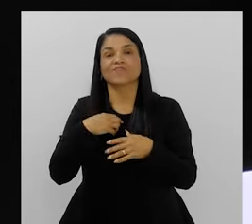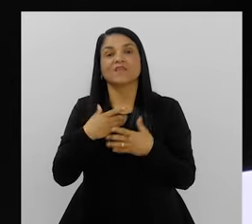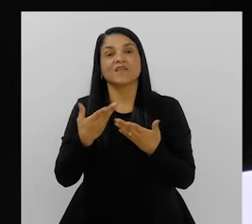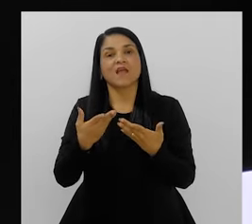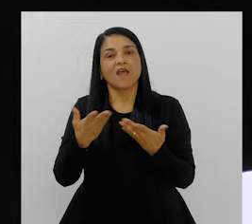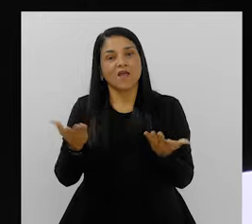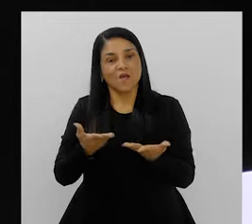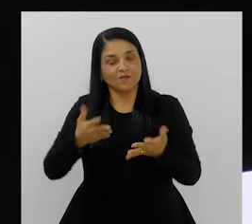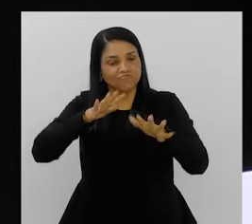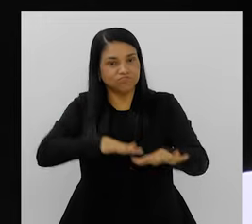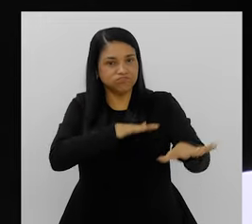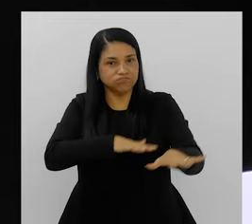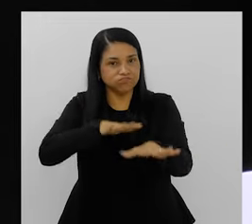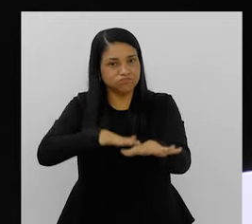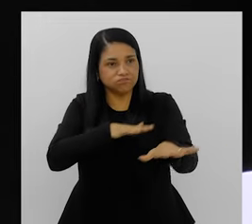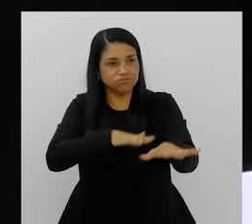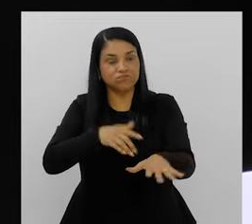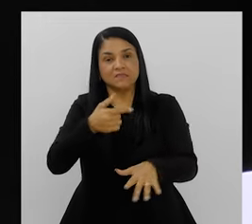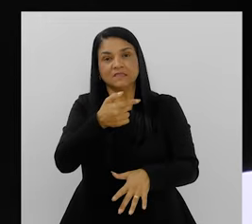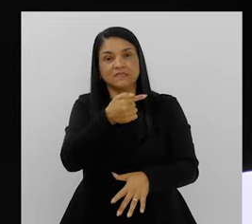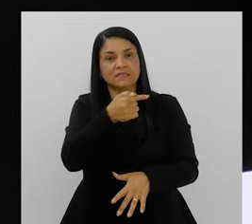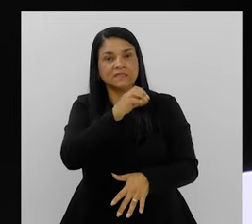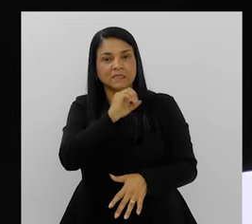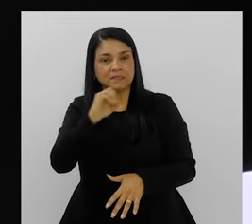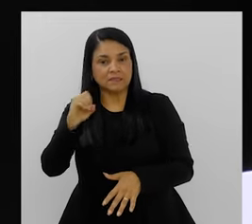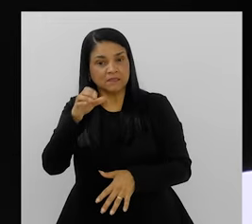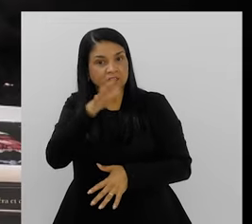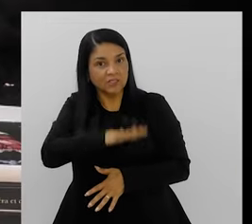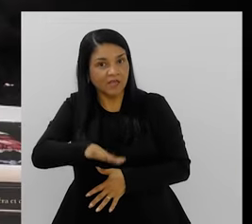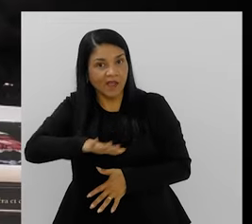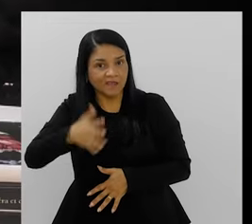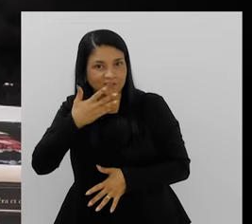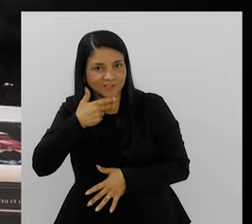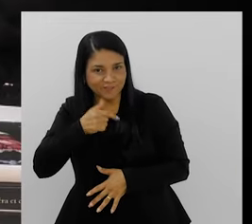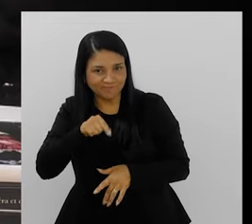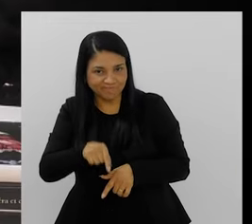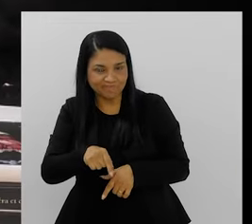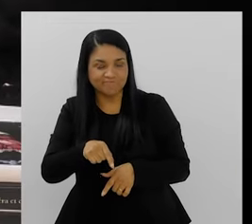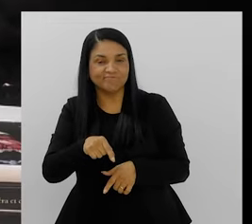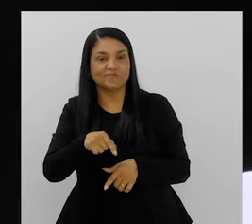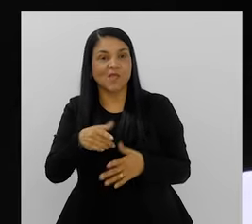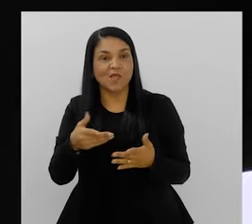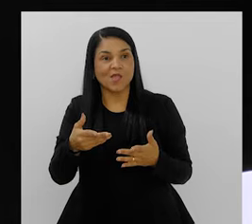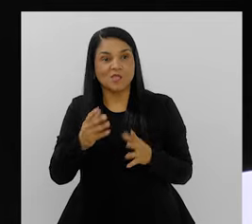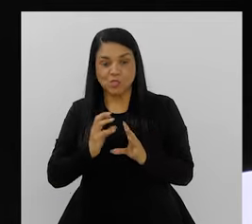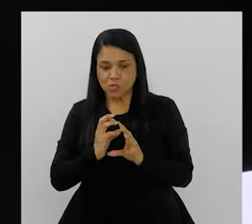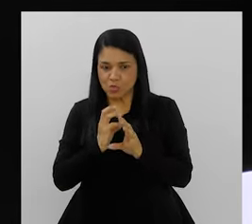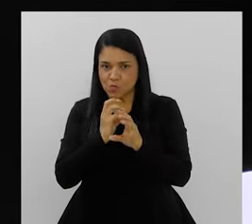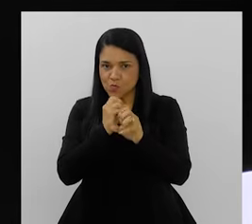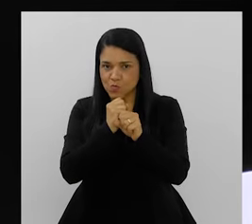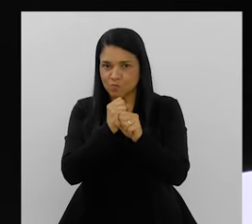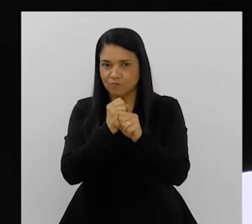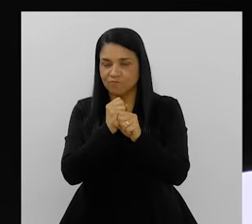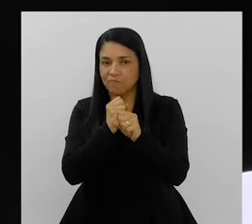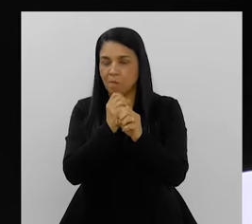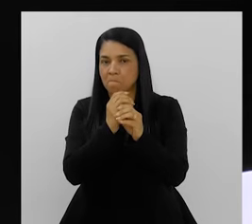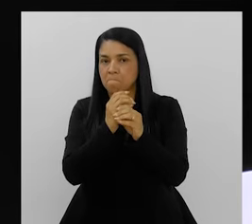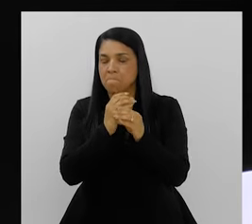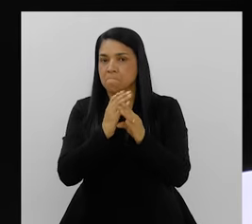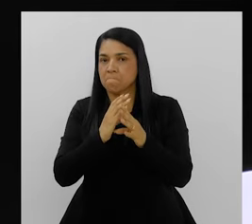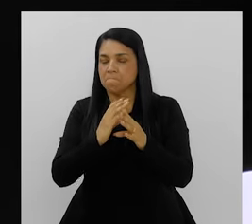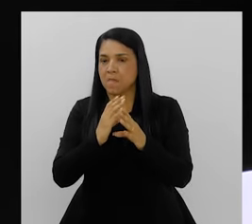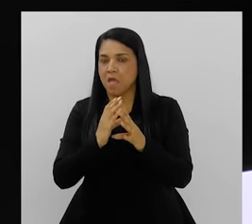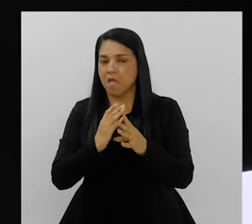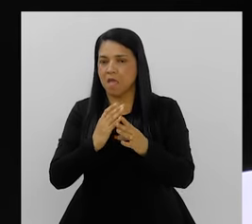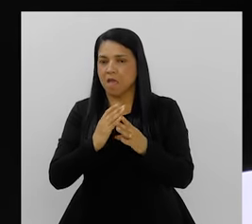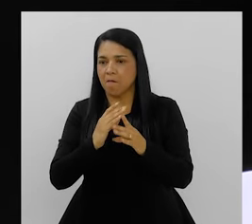Atualmente, a gente desfila com 700 crianças. Nossa, 700 crianças! E esse número, Mauro, ele vem aumentando,